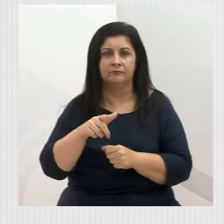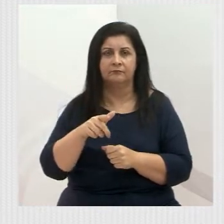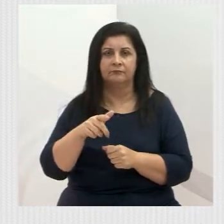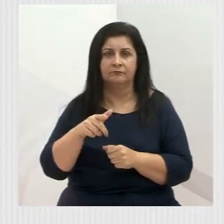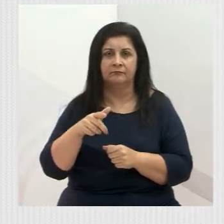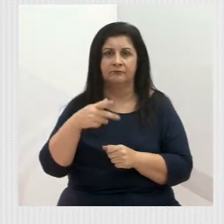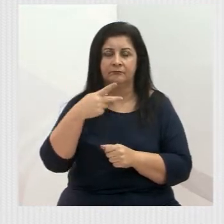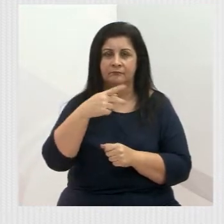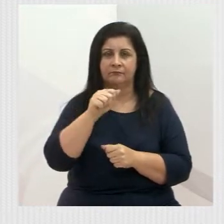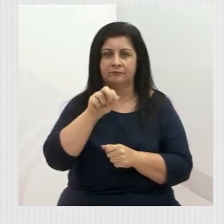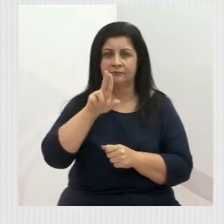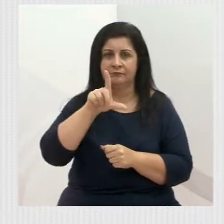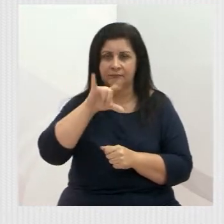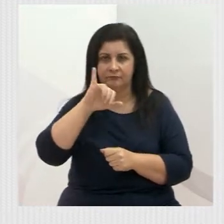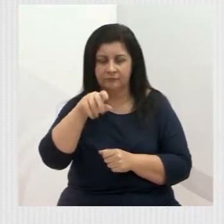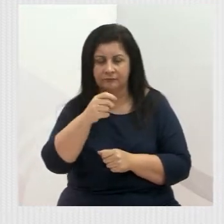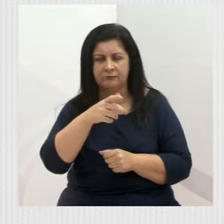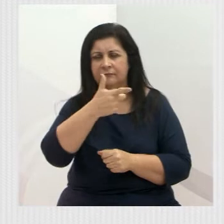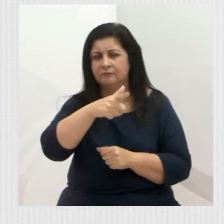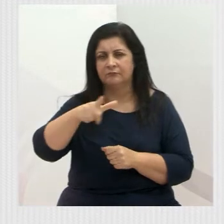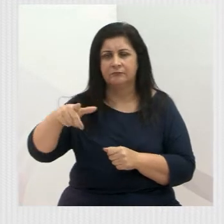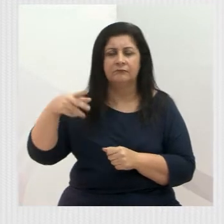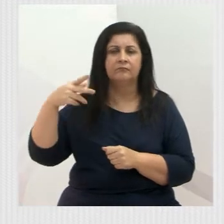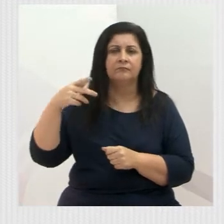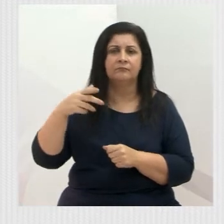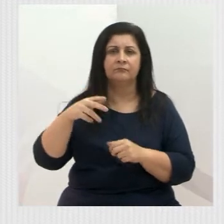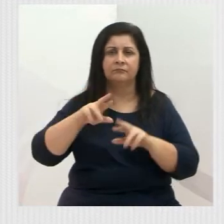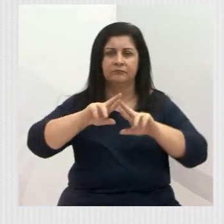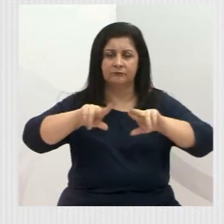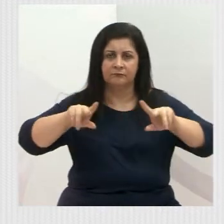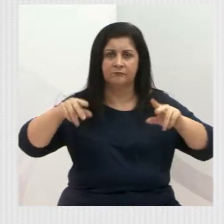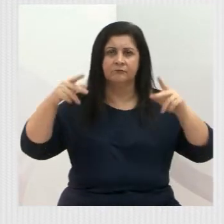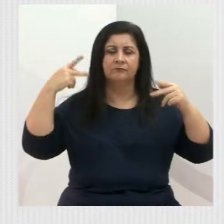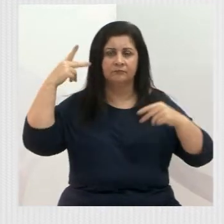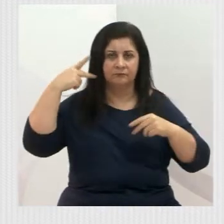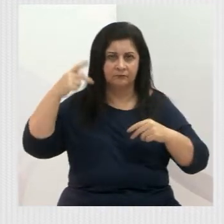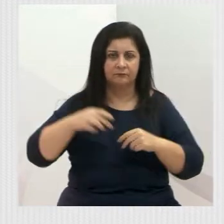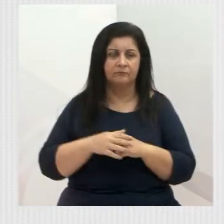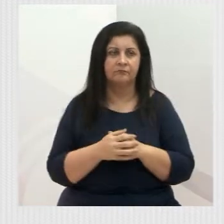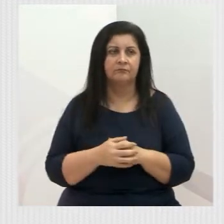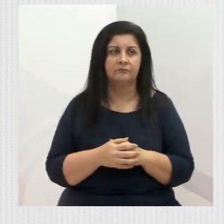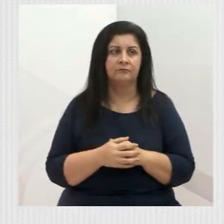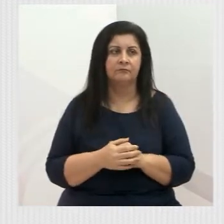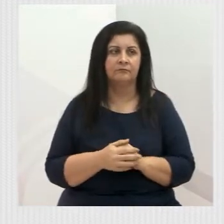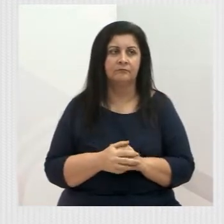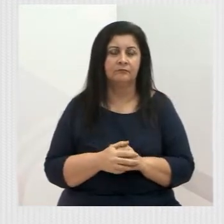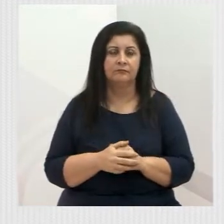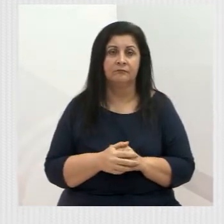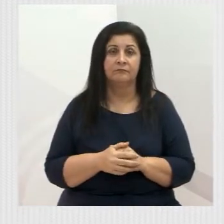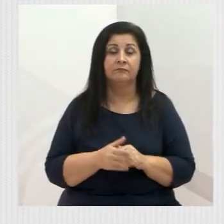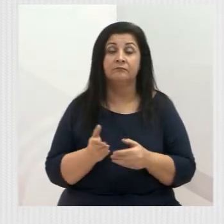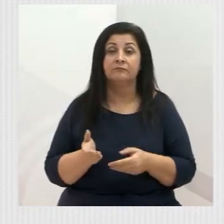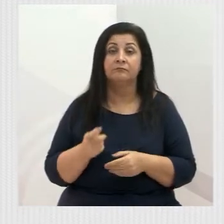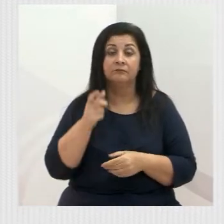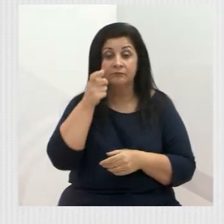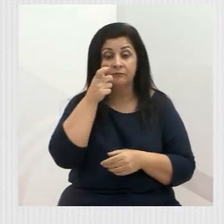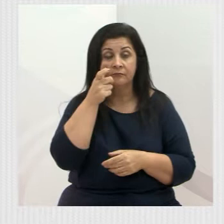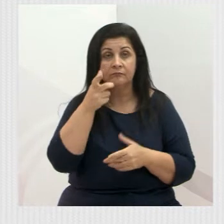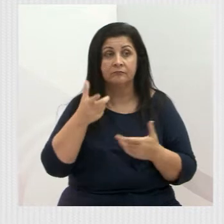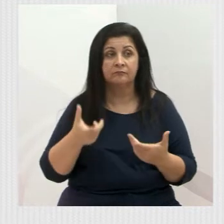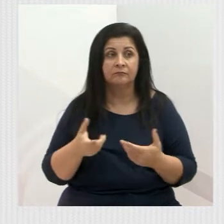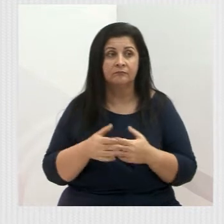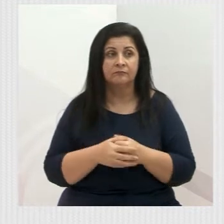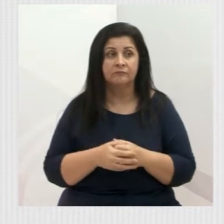Condutores, o Abner. Nós estivemos visitando o Jardim do Marquês e pudemos apreciar